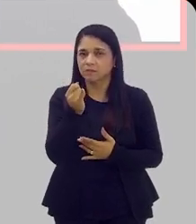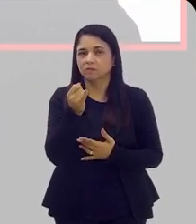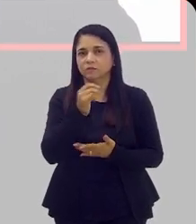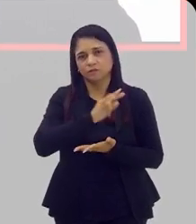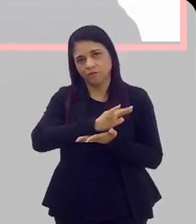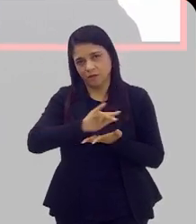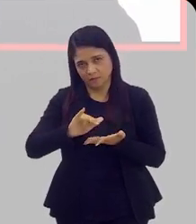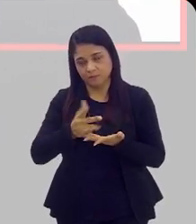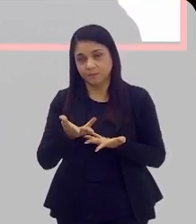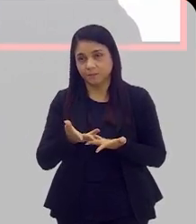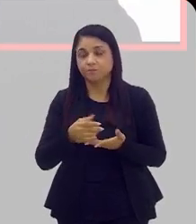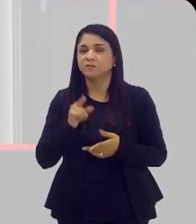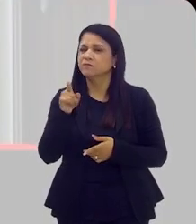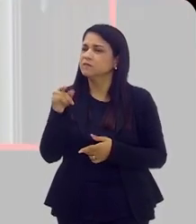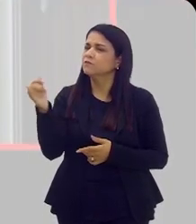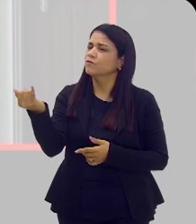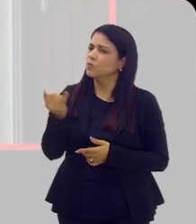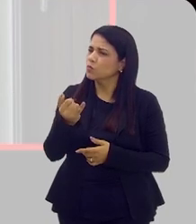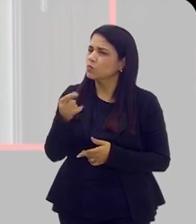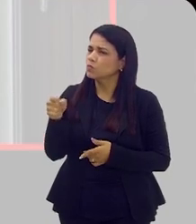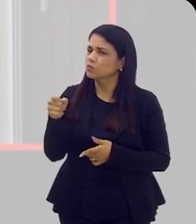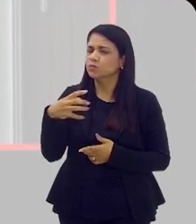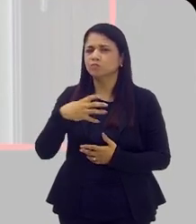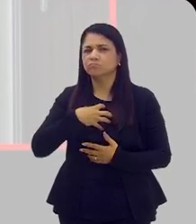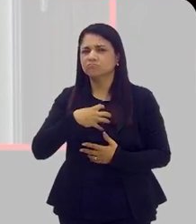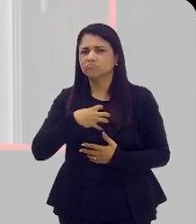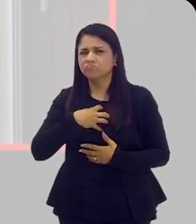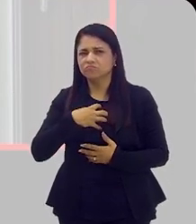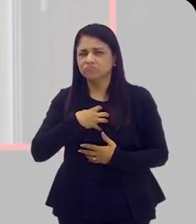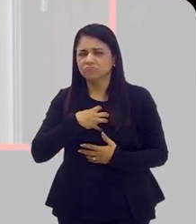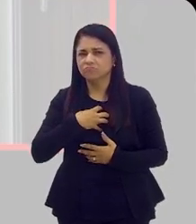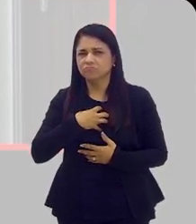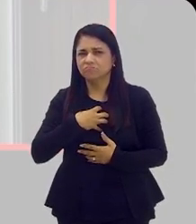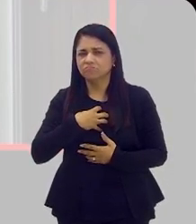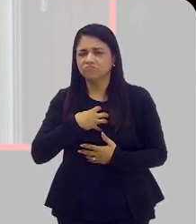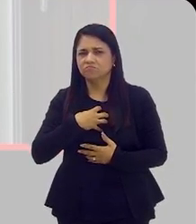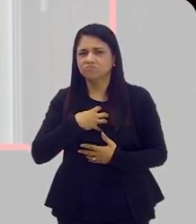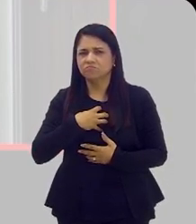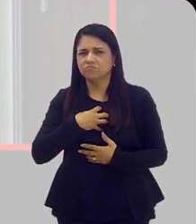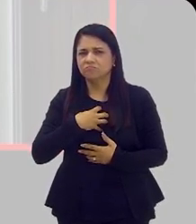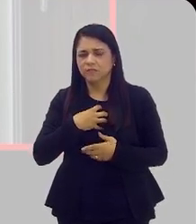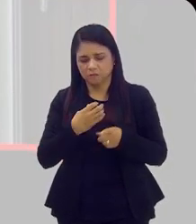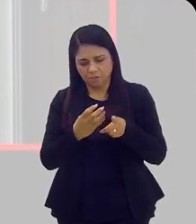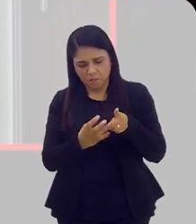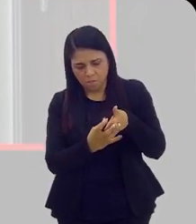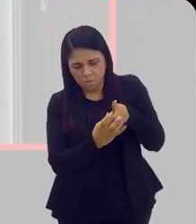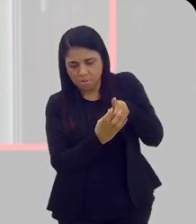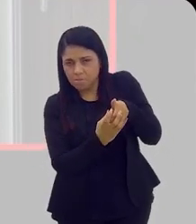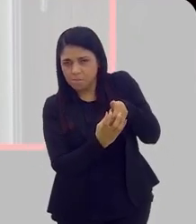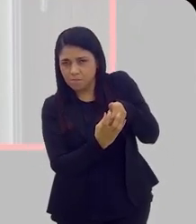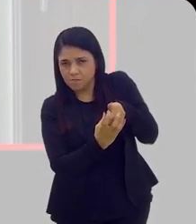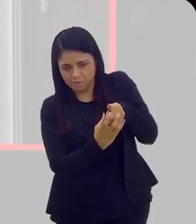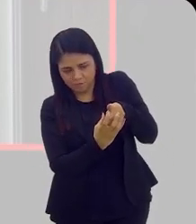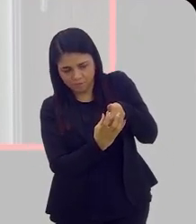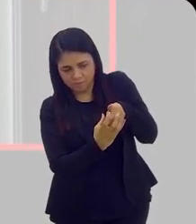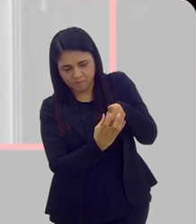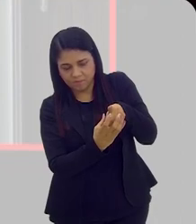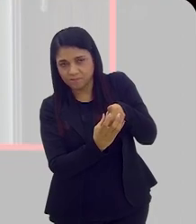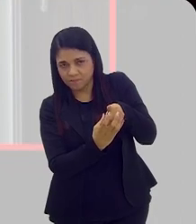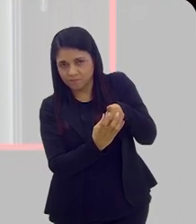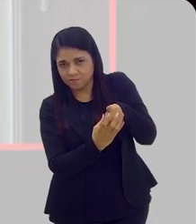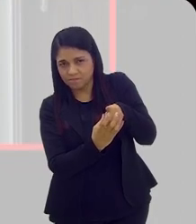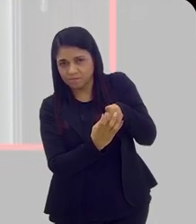informações todas. E o senhor falou sobre os sintomas da próstata aumentada.